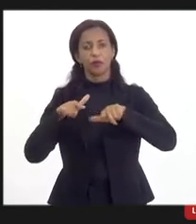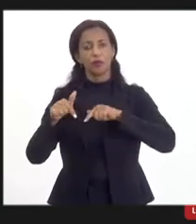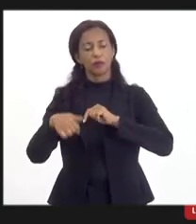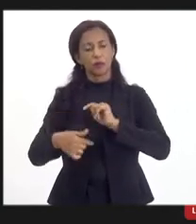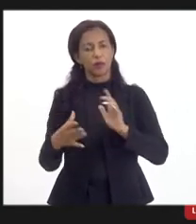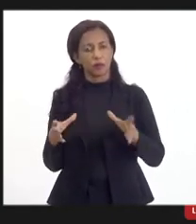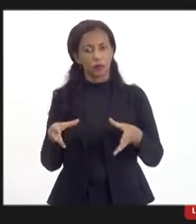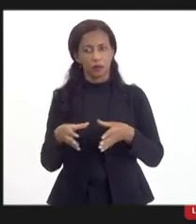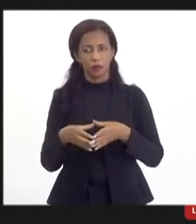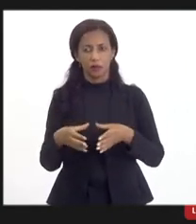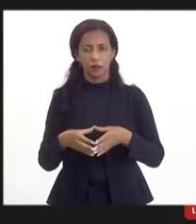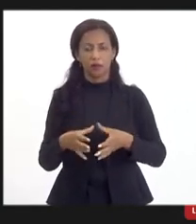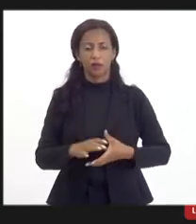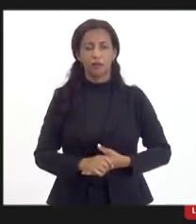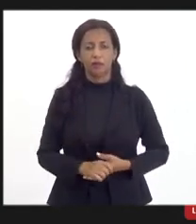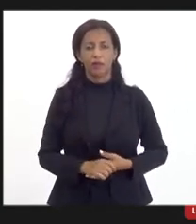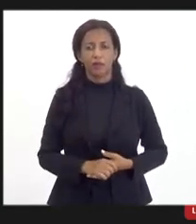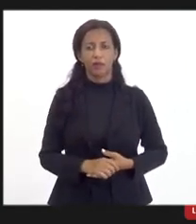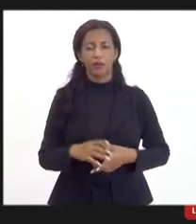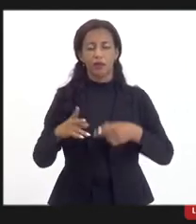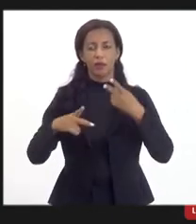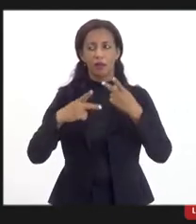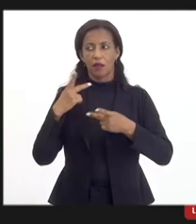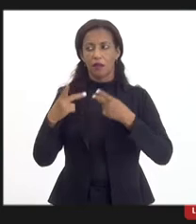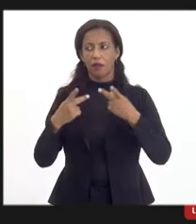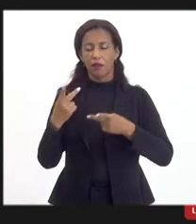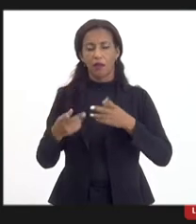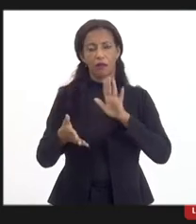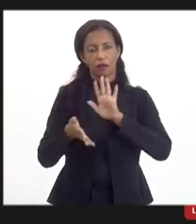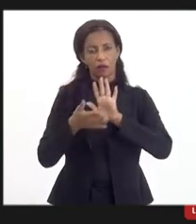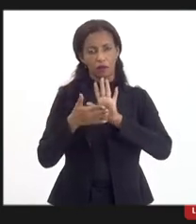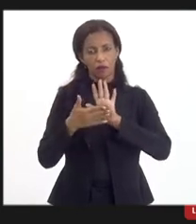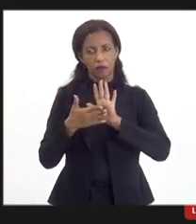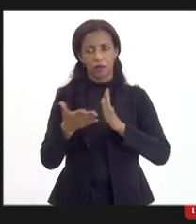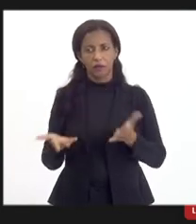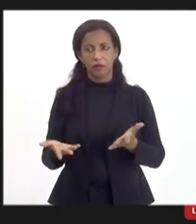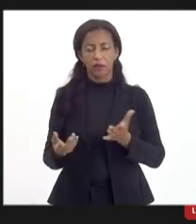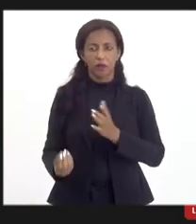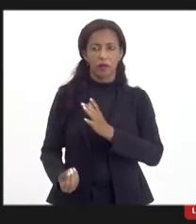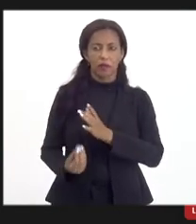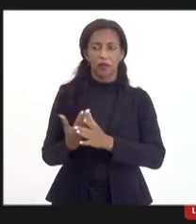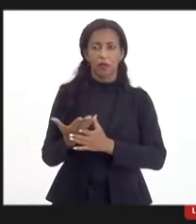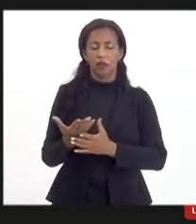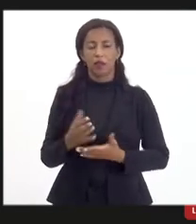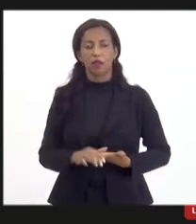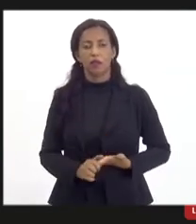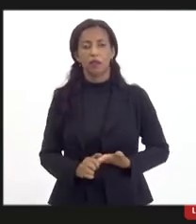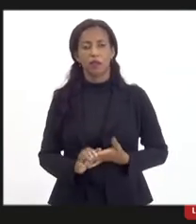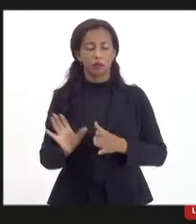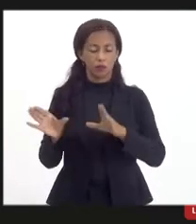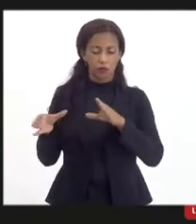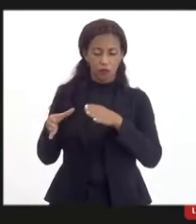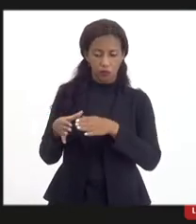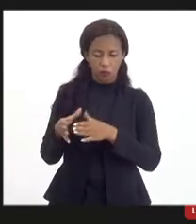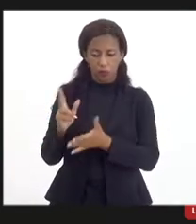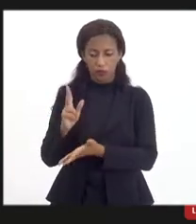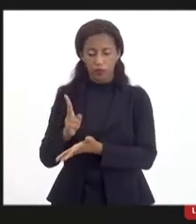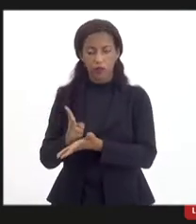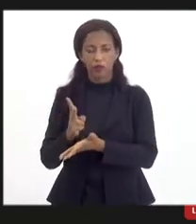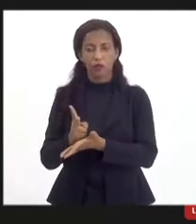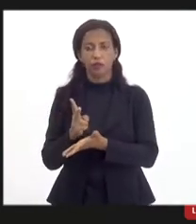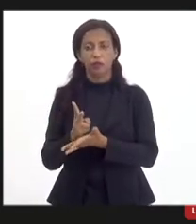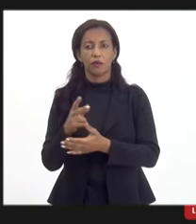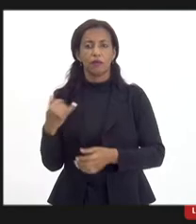comissão, dizer que fiz a proposta da criação de uma comissão permanente,